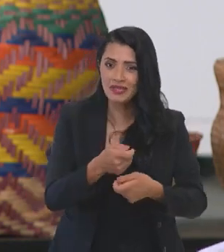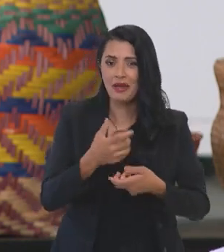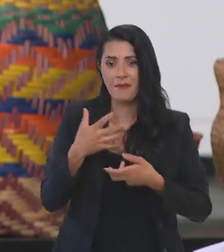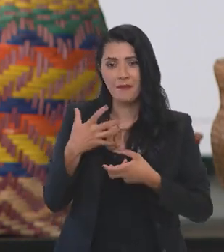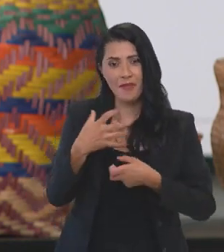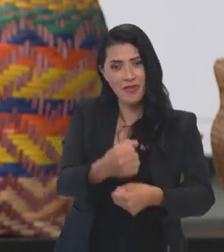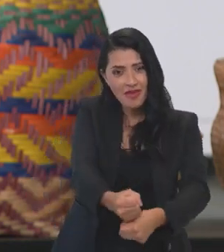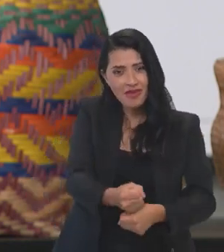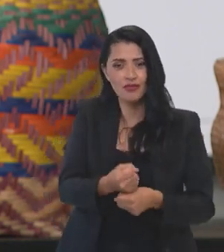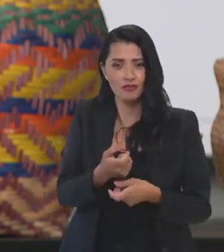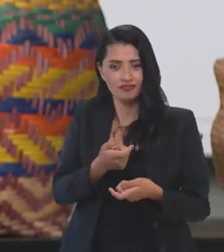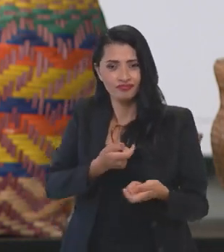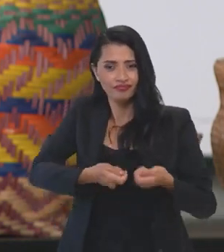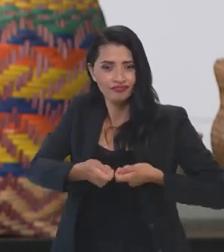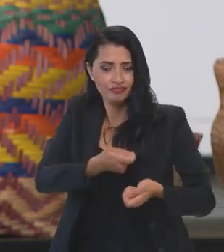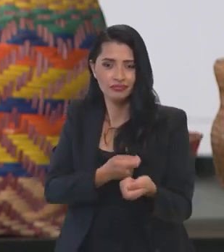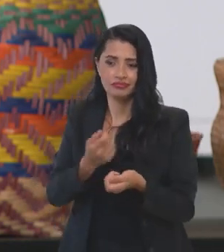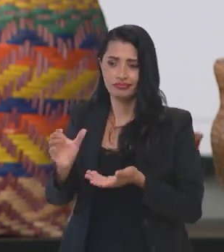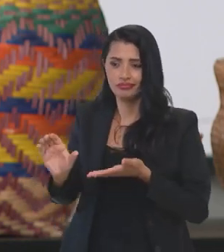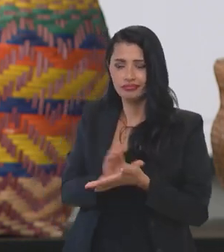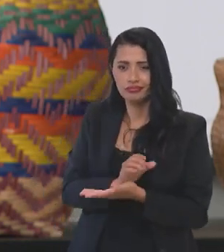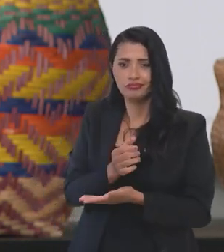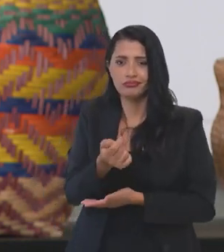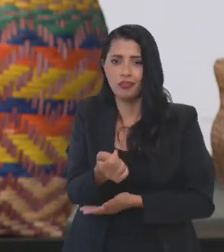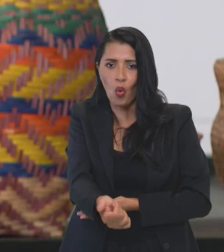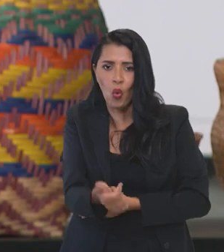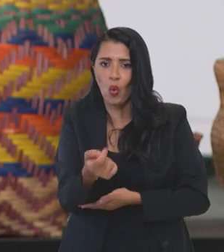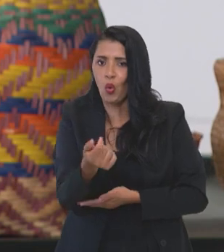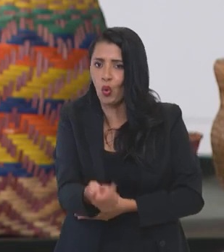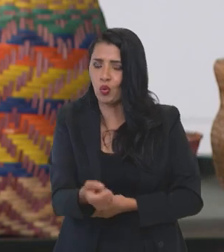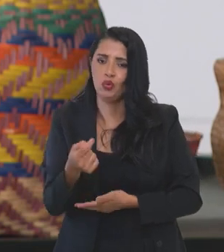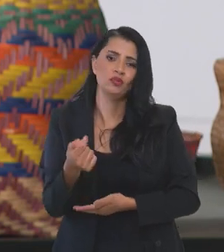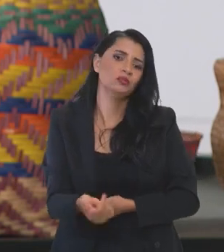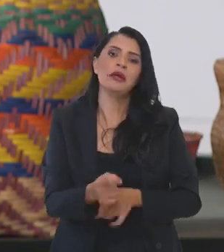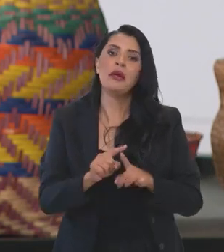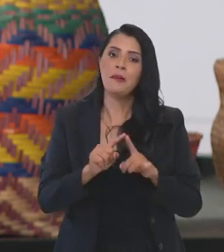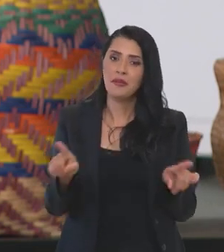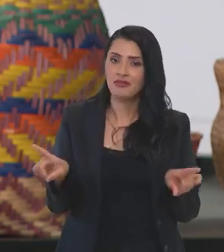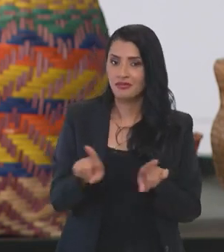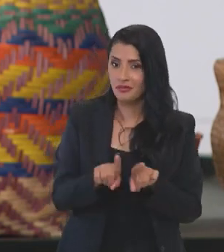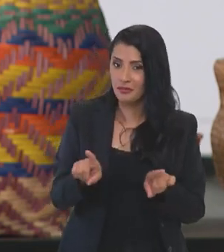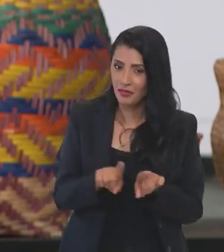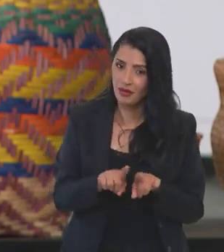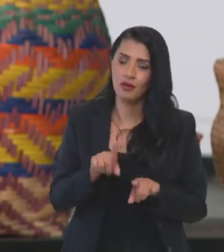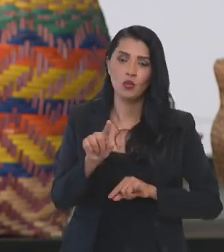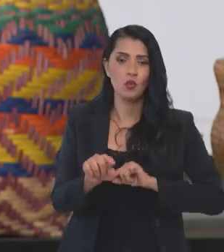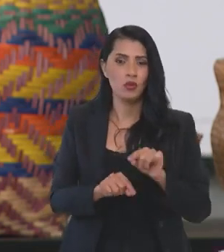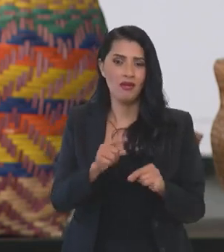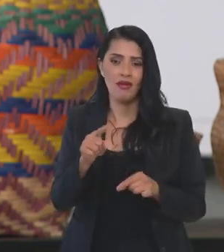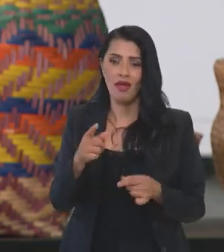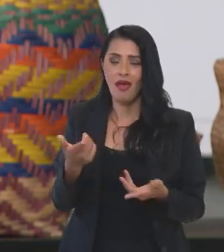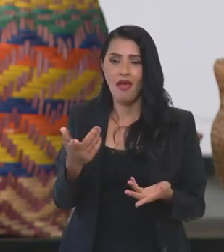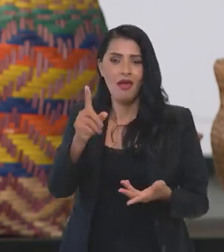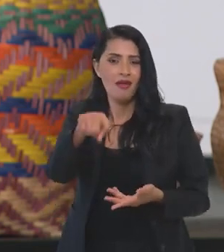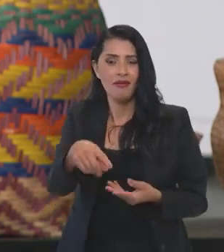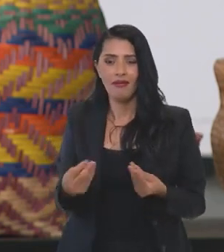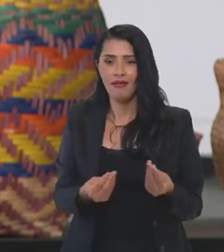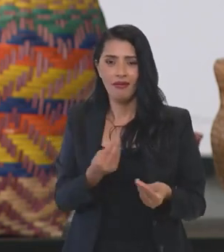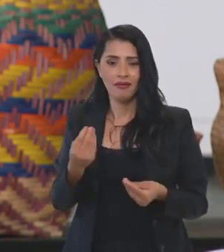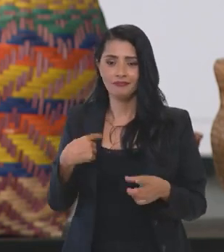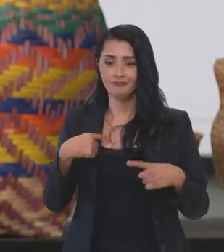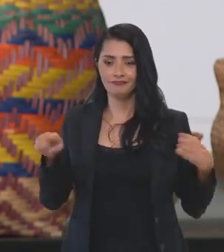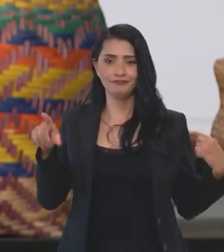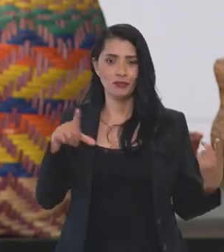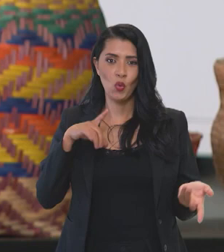tem recebido a atenção necessária. O orçamento é insuficiente, mas também é totalmente